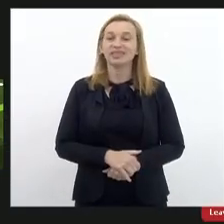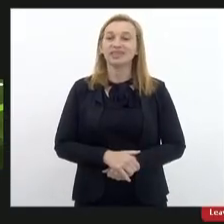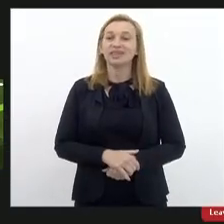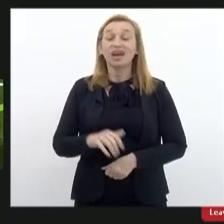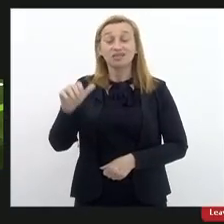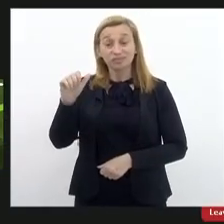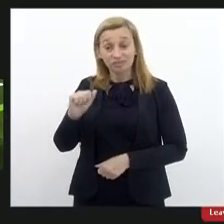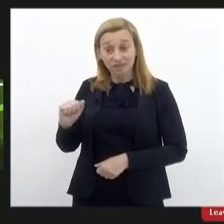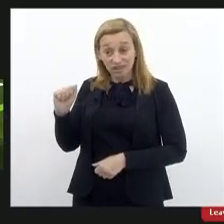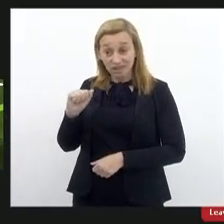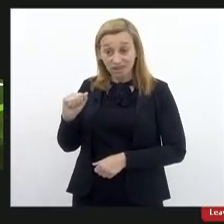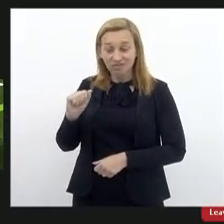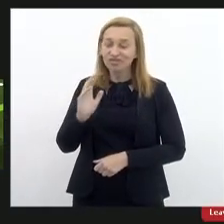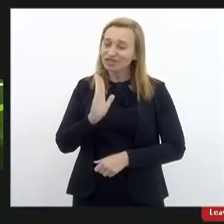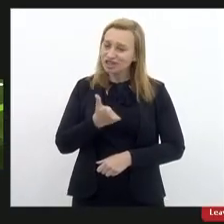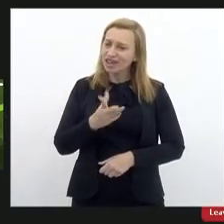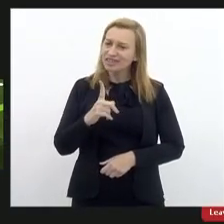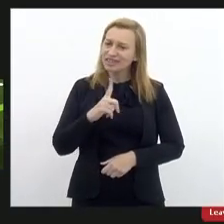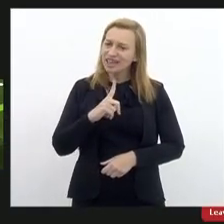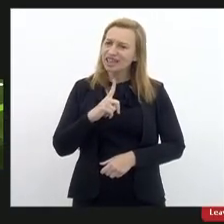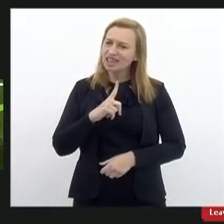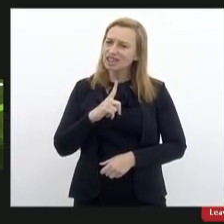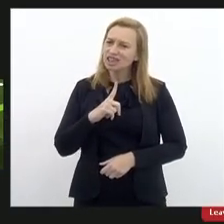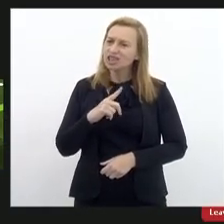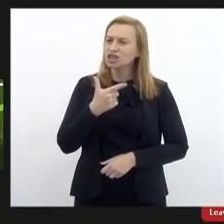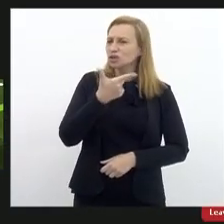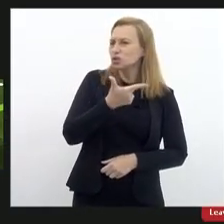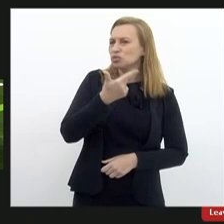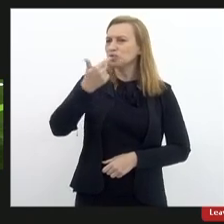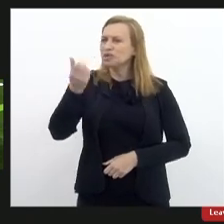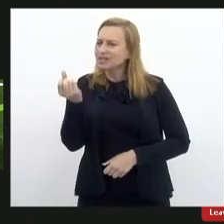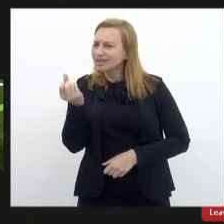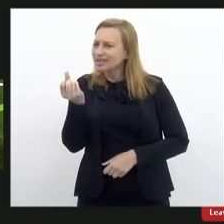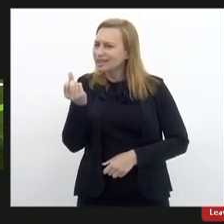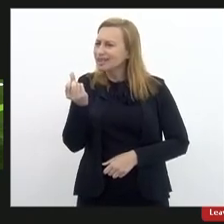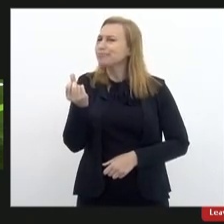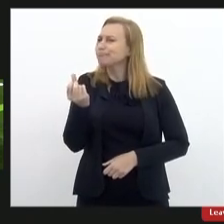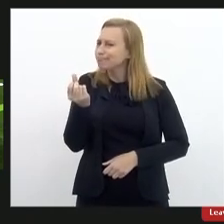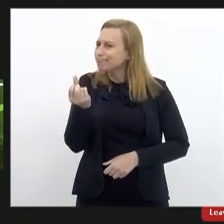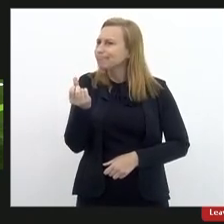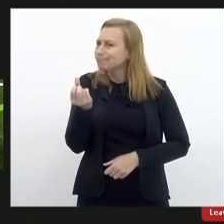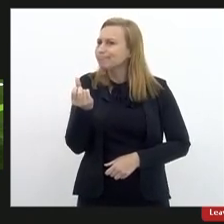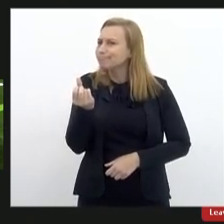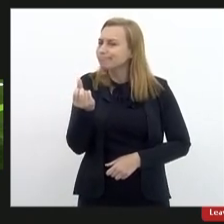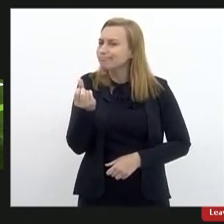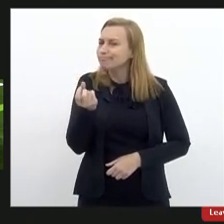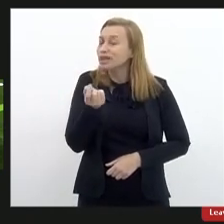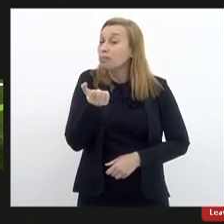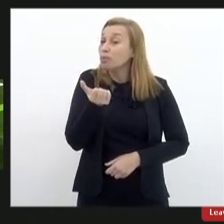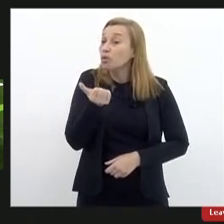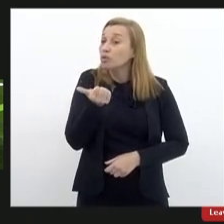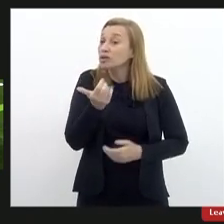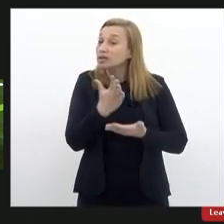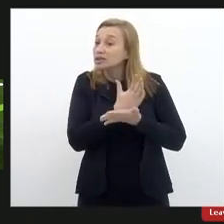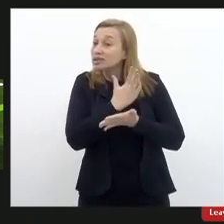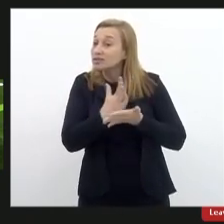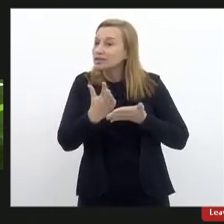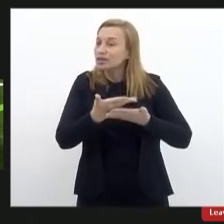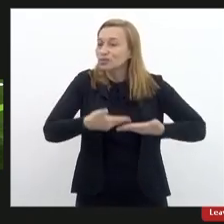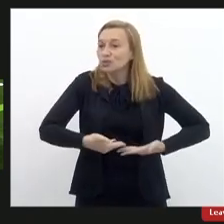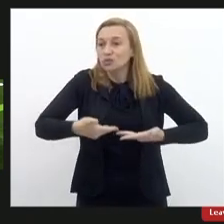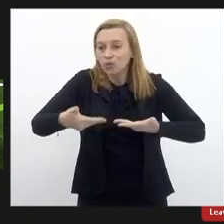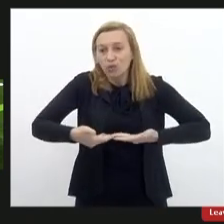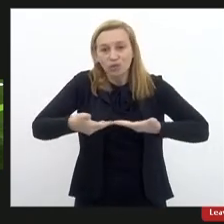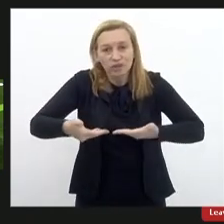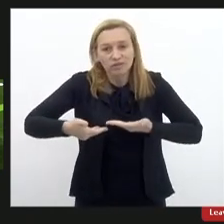associação já existe desde 2016 e poucas vezes nos convidam para